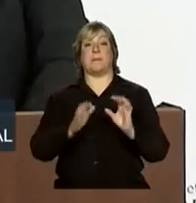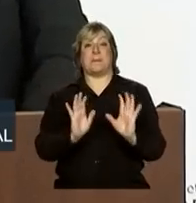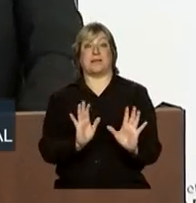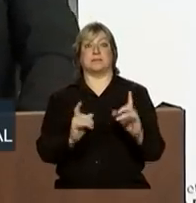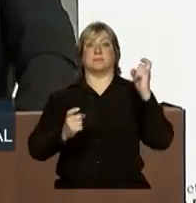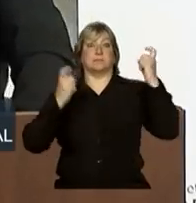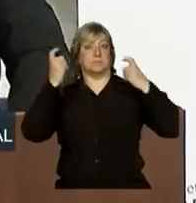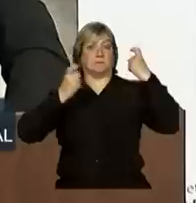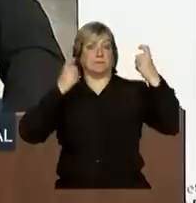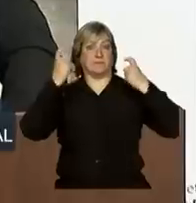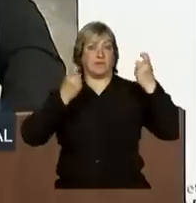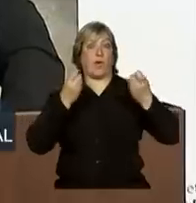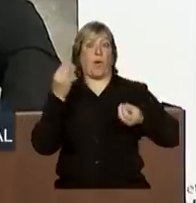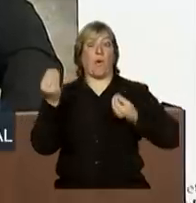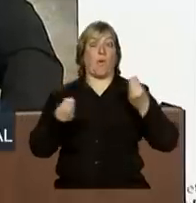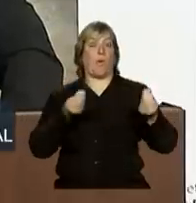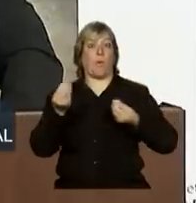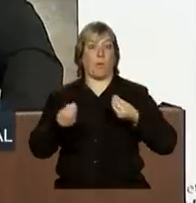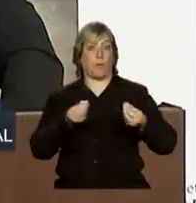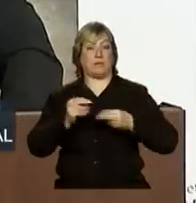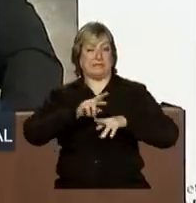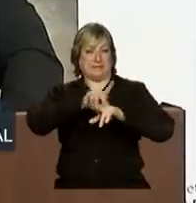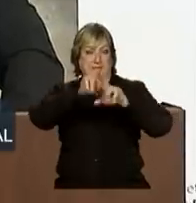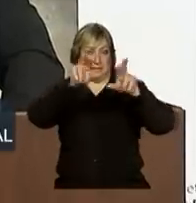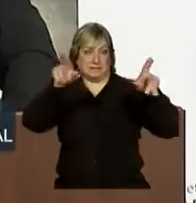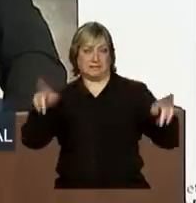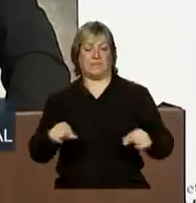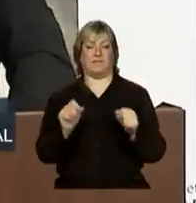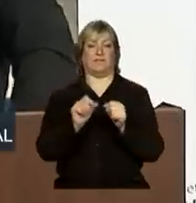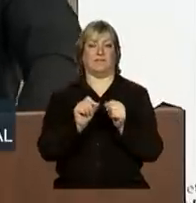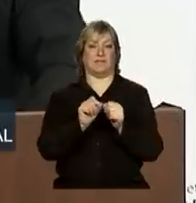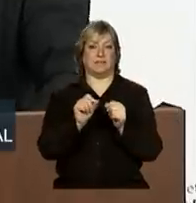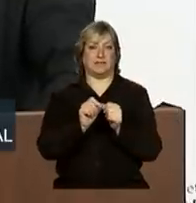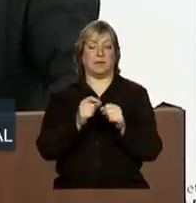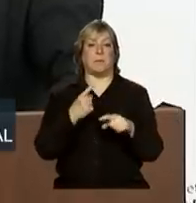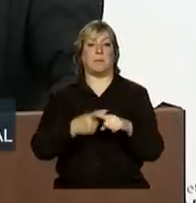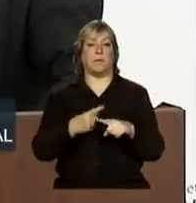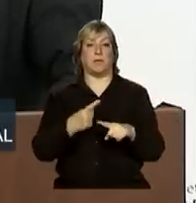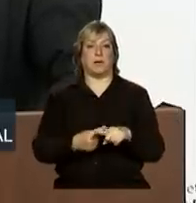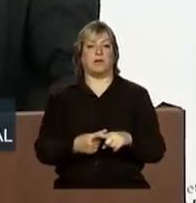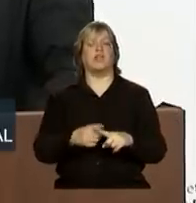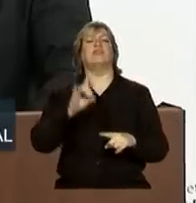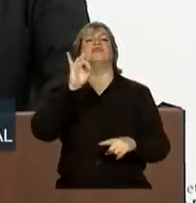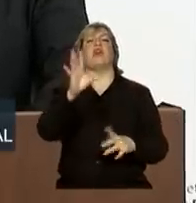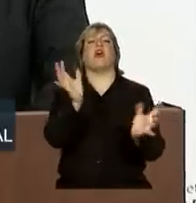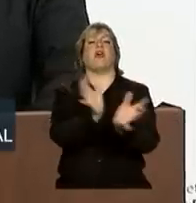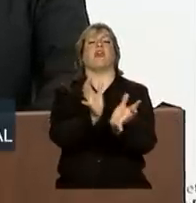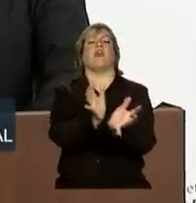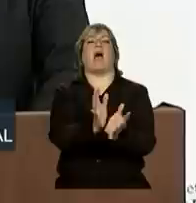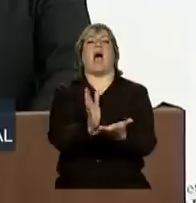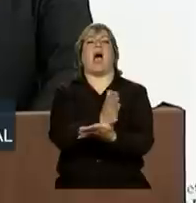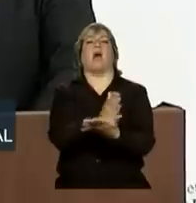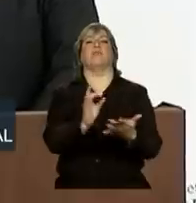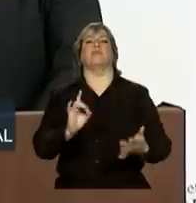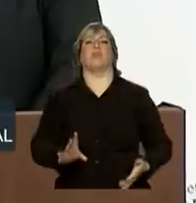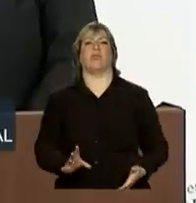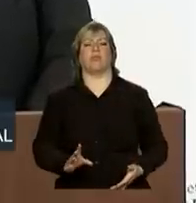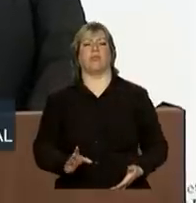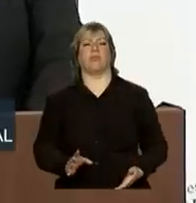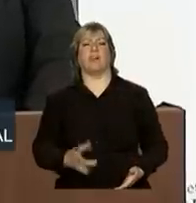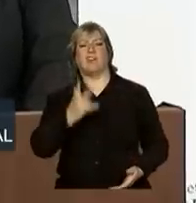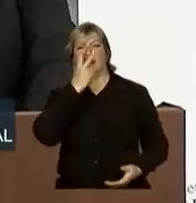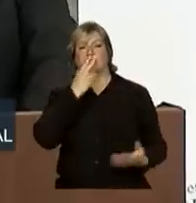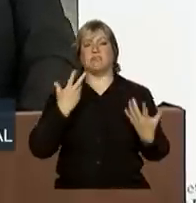preocupa a colcha de retalhos que está sendo produzida. Por que só para alguns? Por quê? Gera-se um